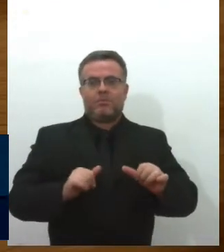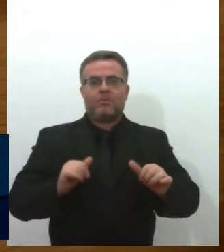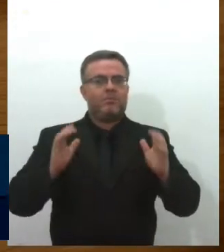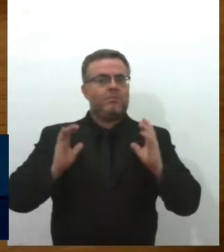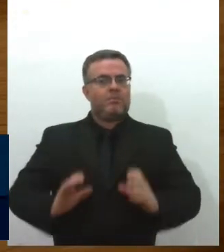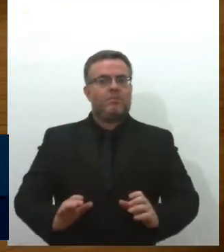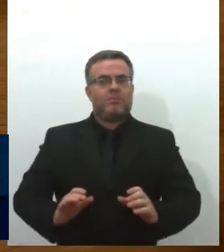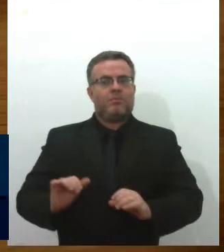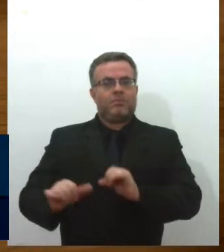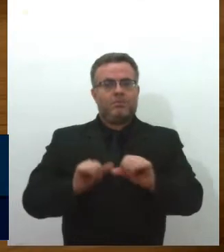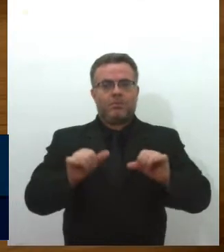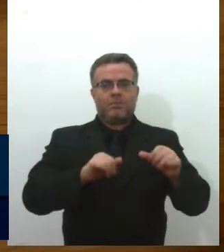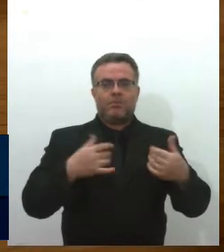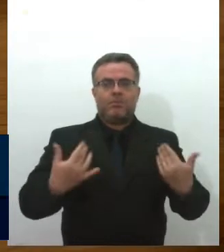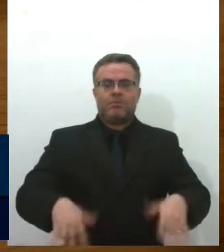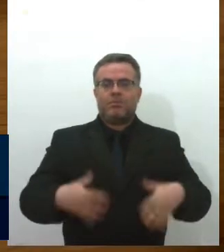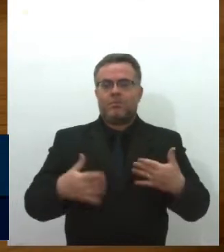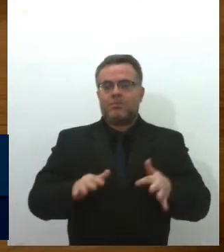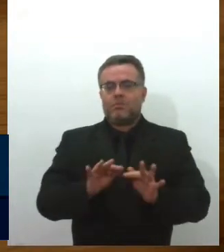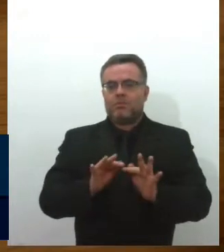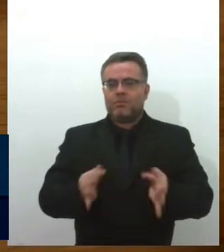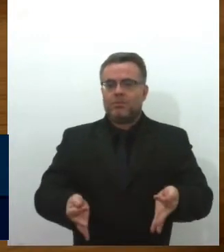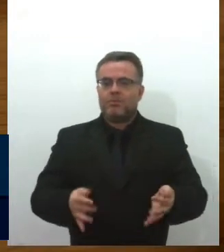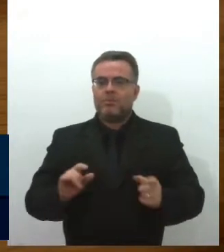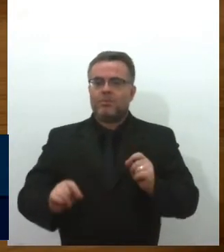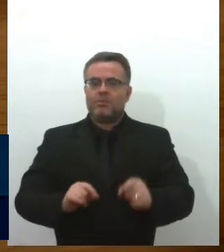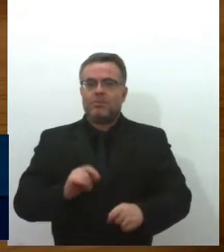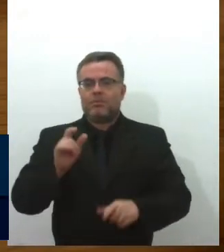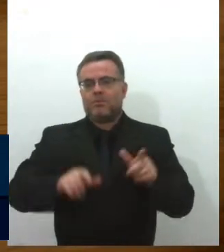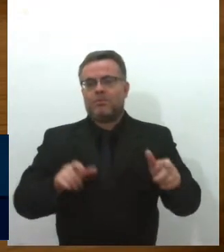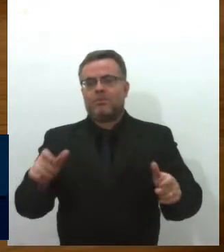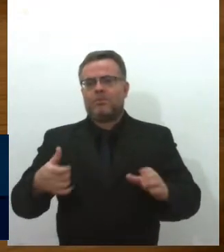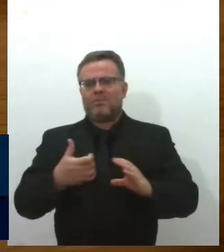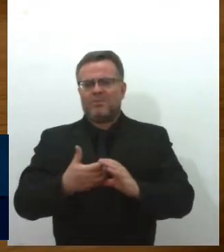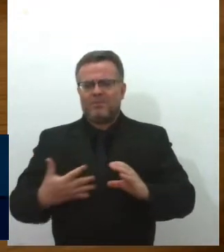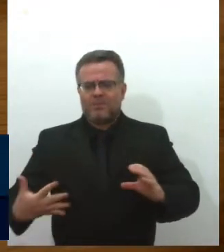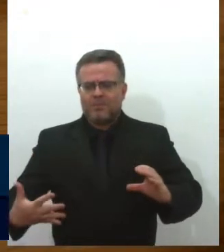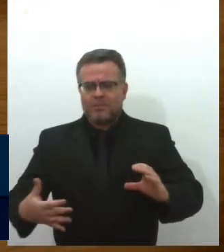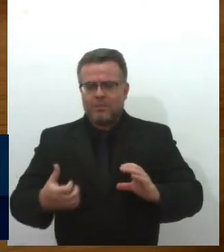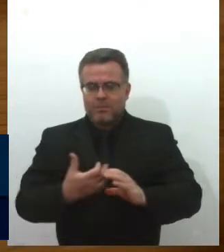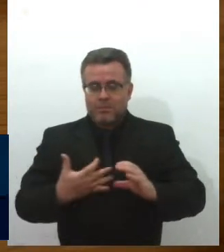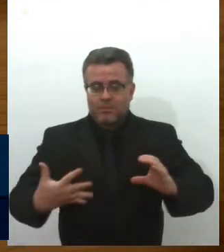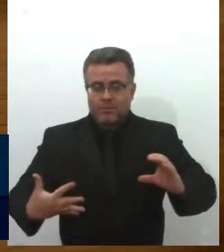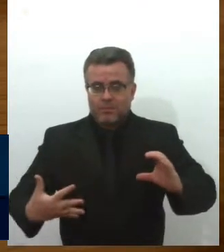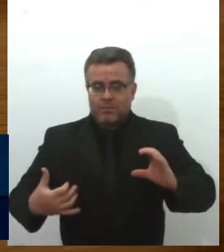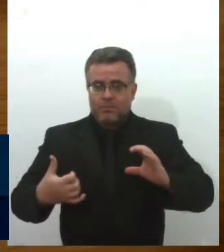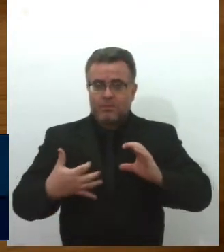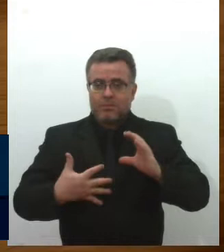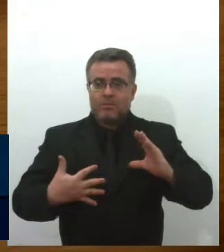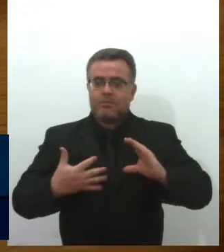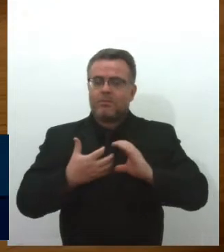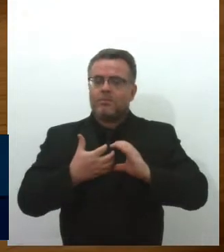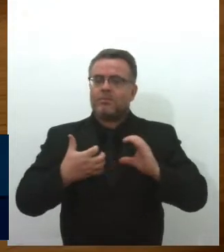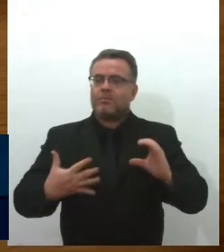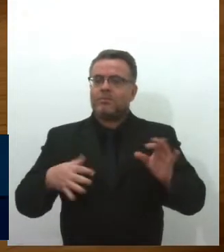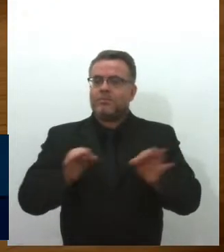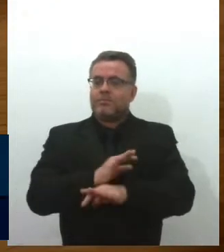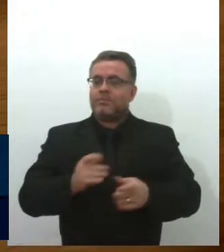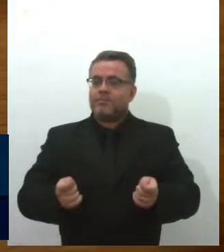e de forma bem superficial, essas são as características clínicas mais frequentes. Porém,